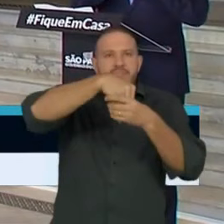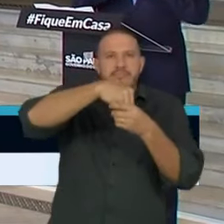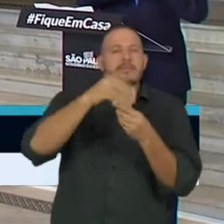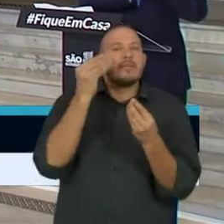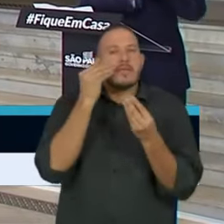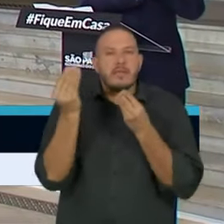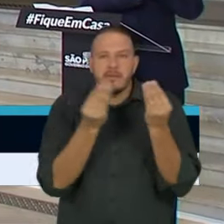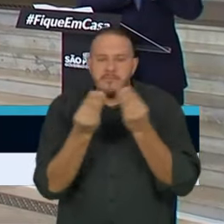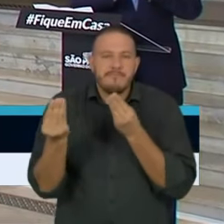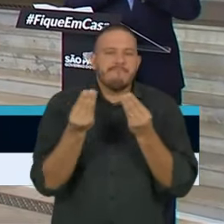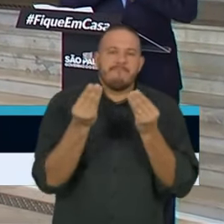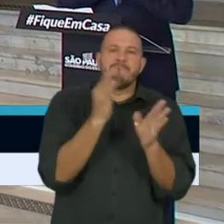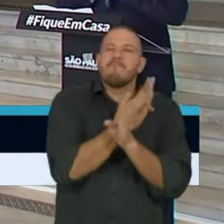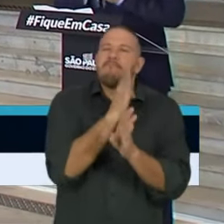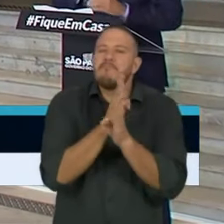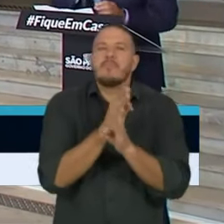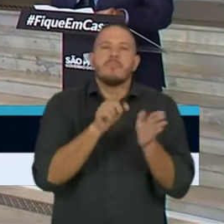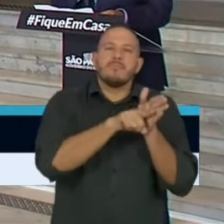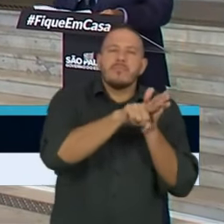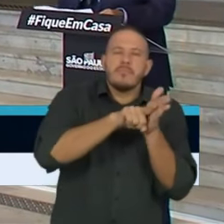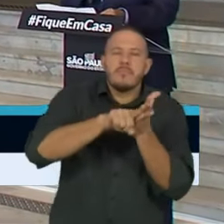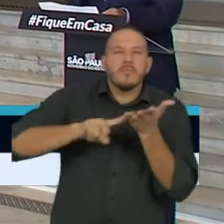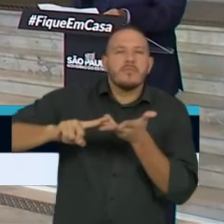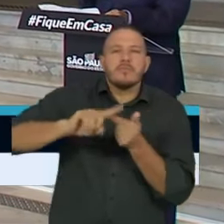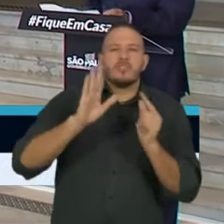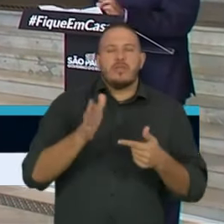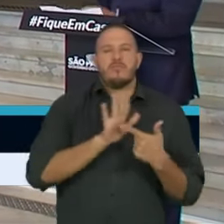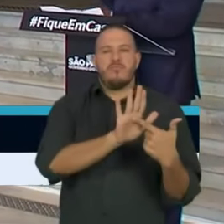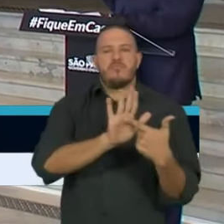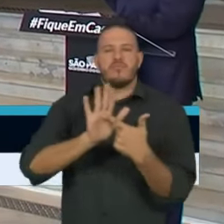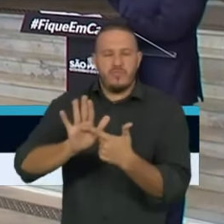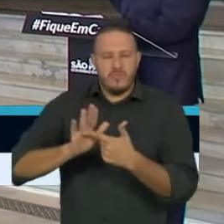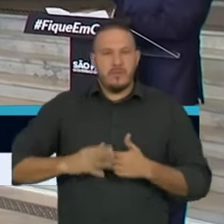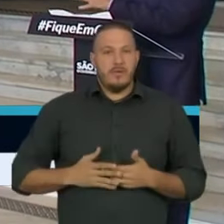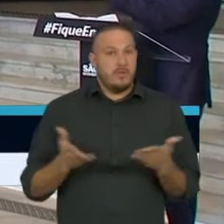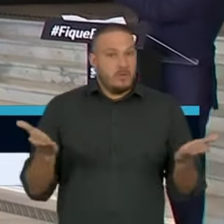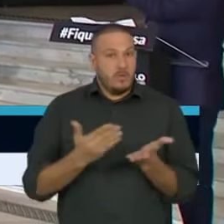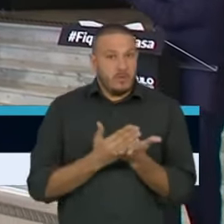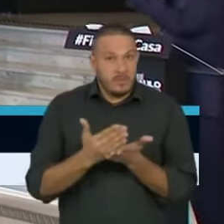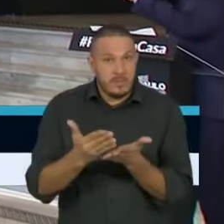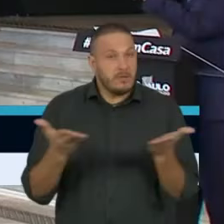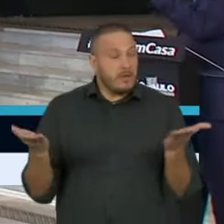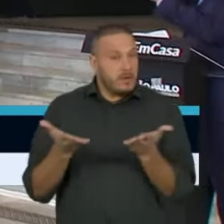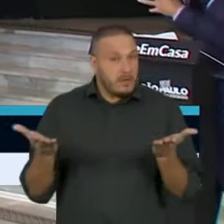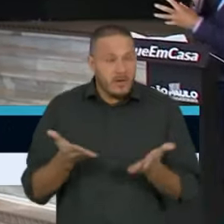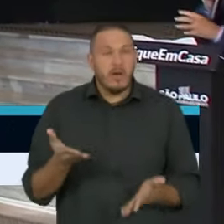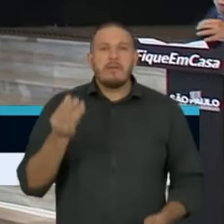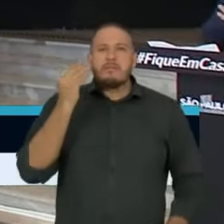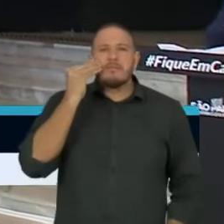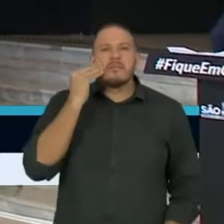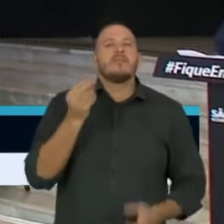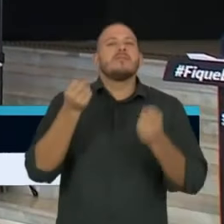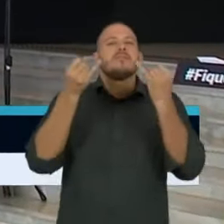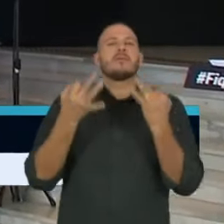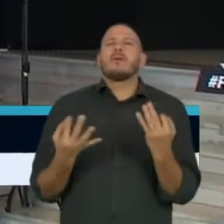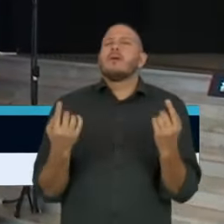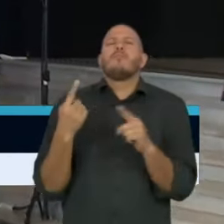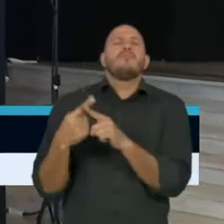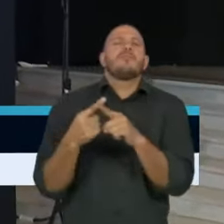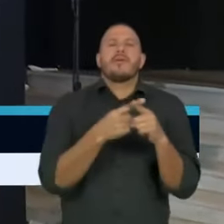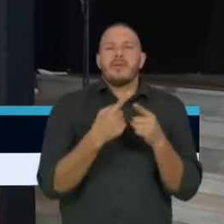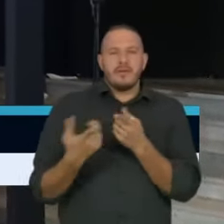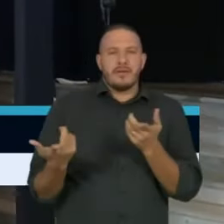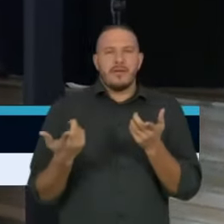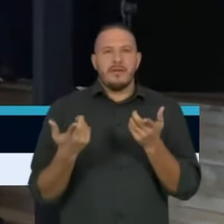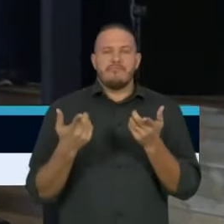subsidiar aí as medidas que estão em curso. Começando para tentar explicar por que essas medidas